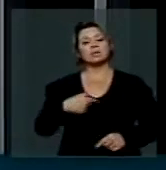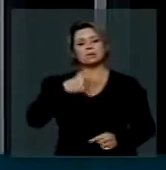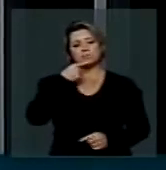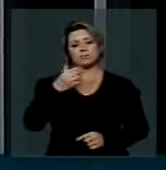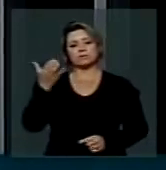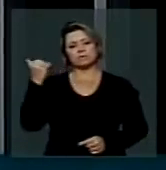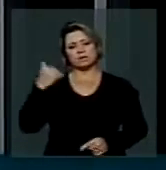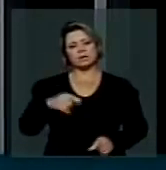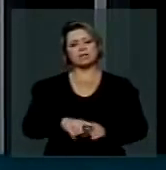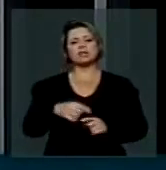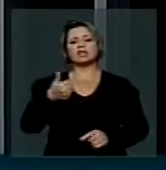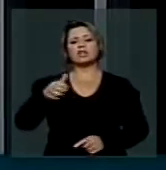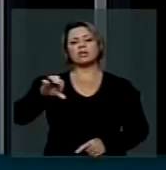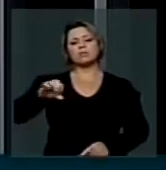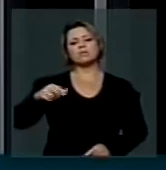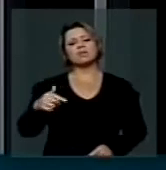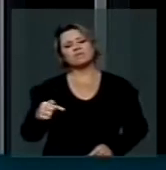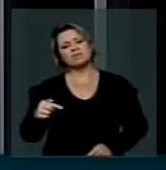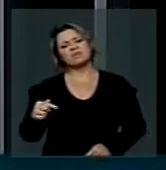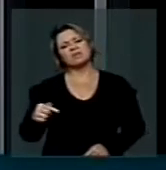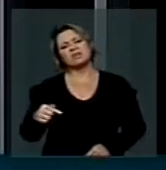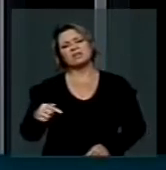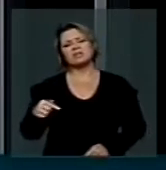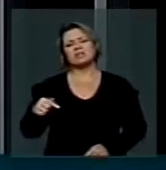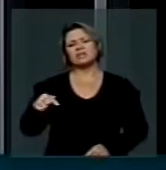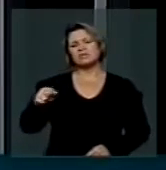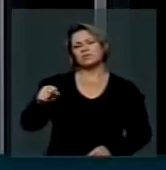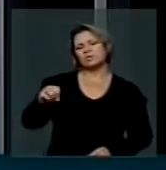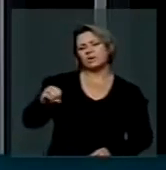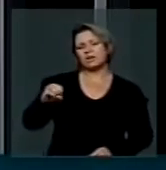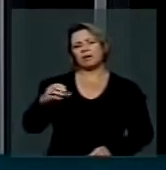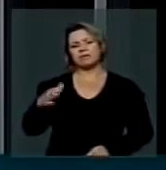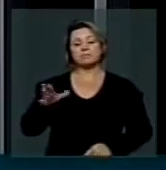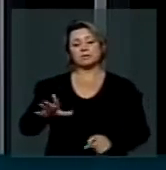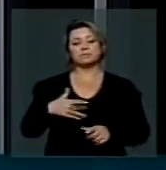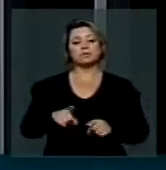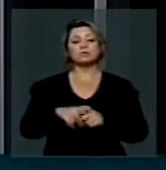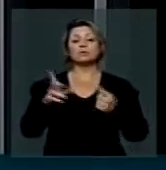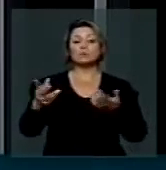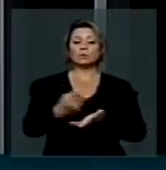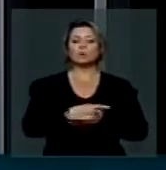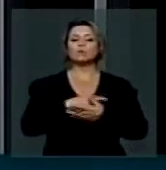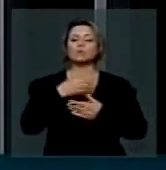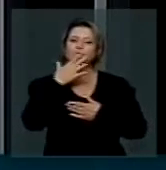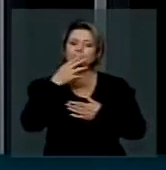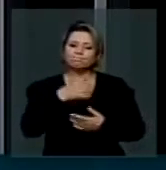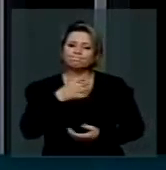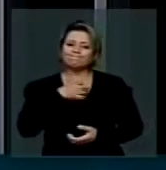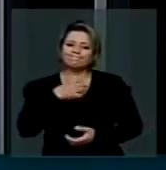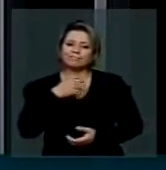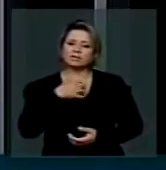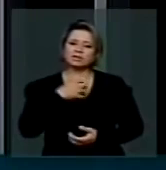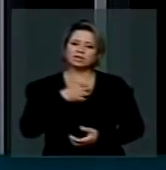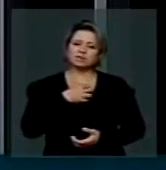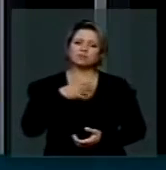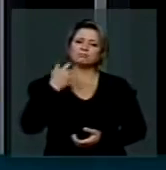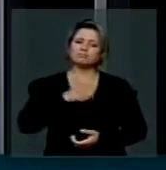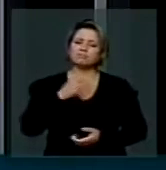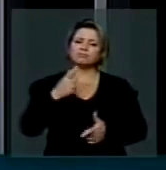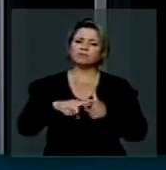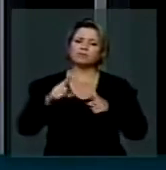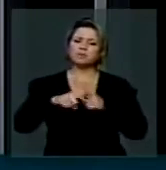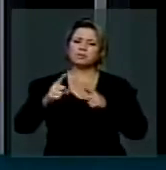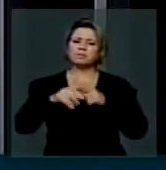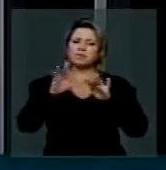final dos anos 70, quando um pequeno drama familiar o motivou a desenvolver um sistema que gerou